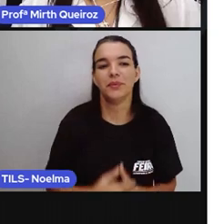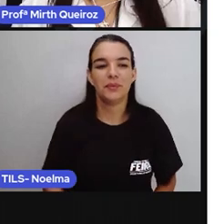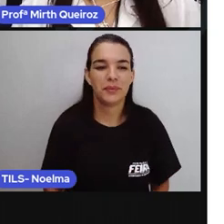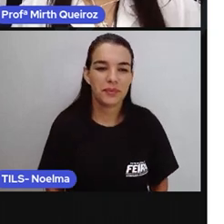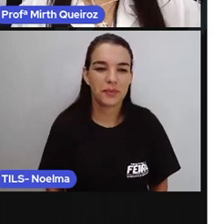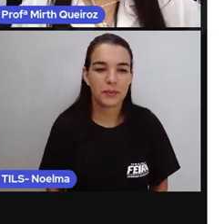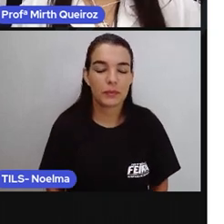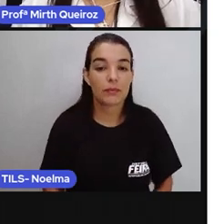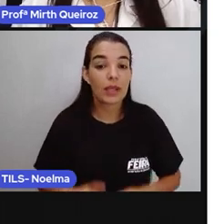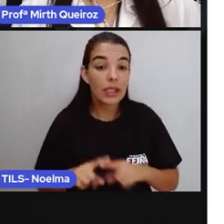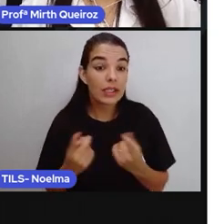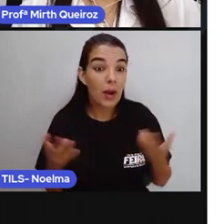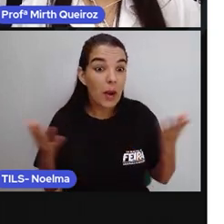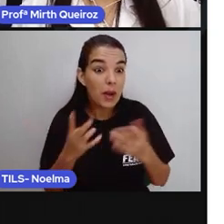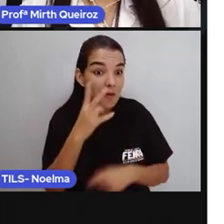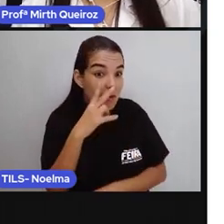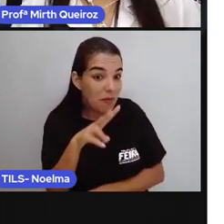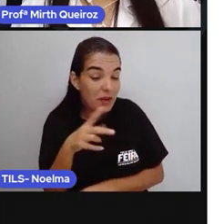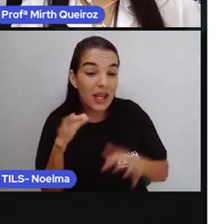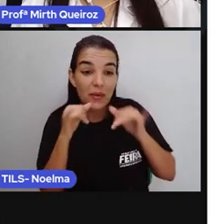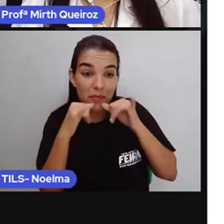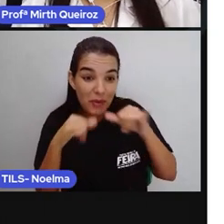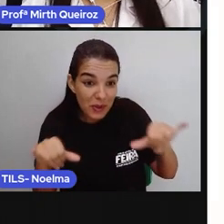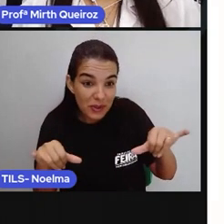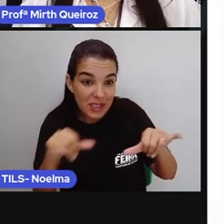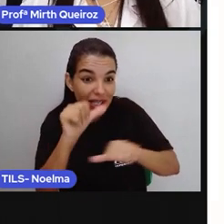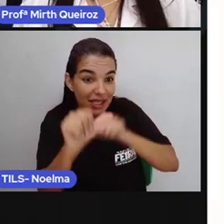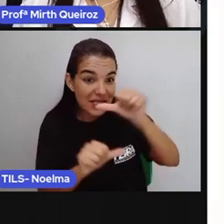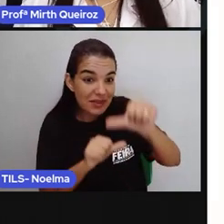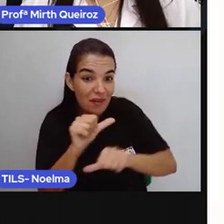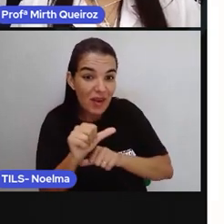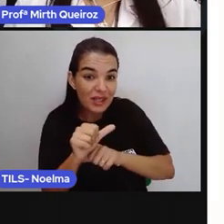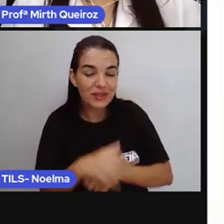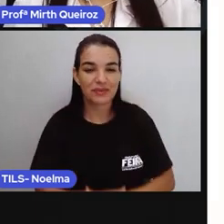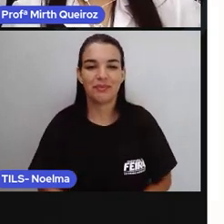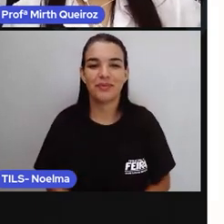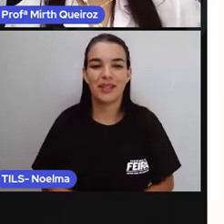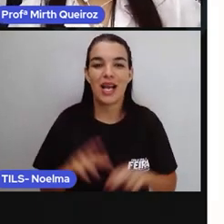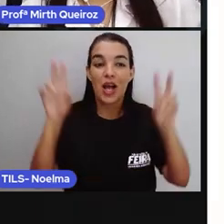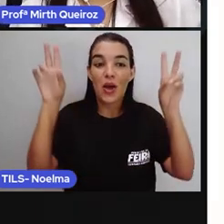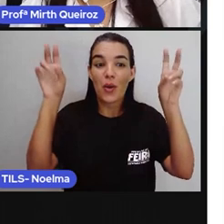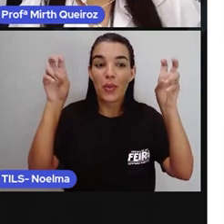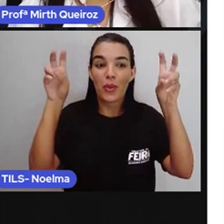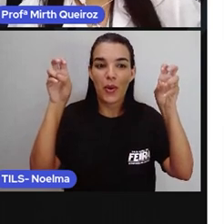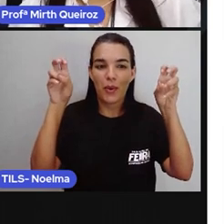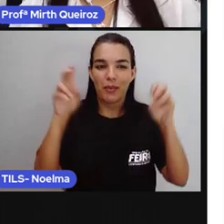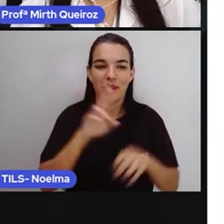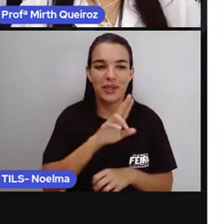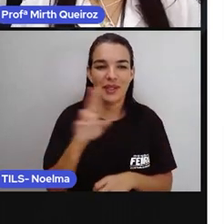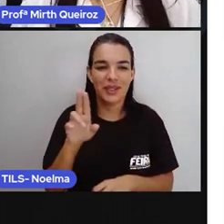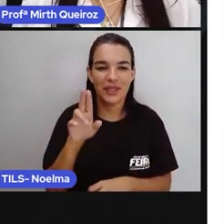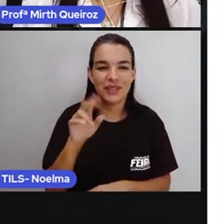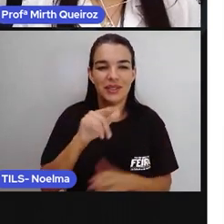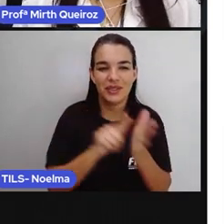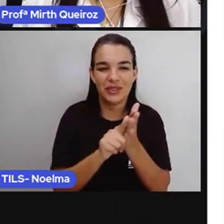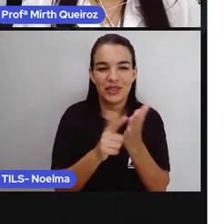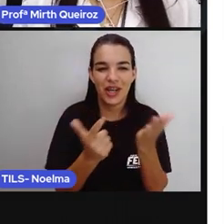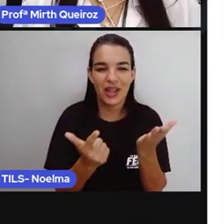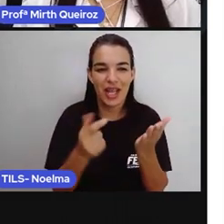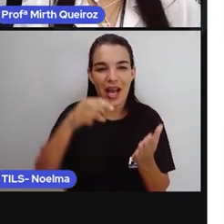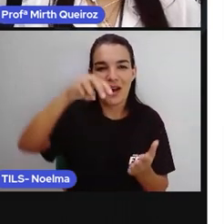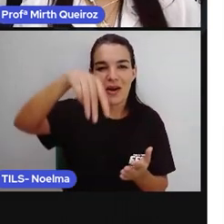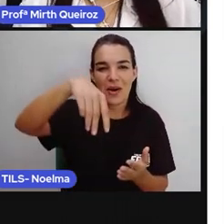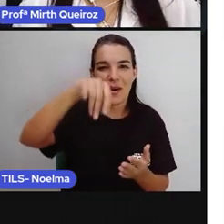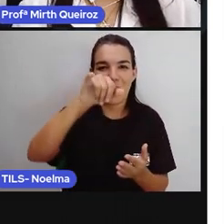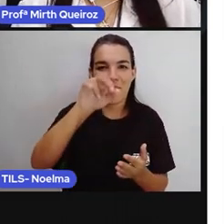E como é que ficou a notícia? Vamos lá? Olha o nome do nosso jornal. Jornal Mirim. Ano 1,